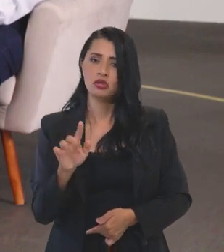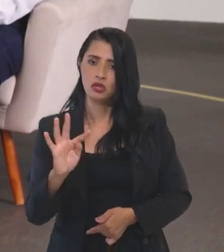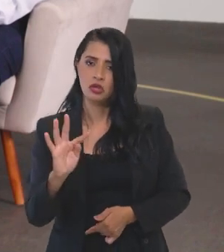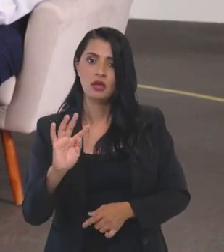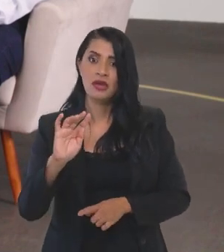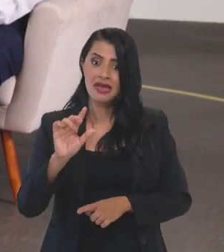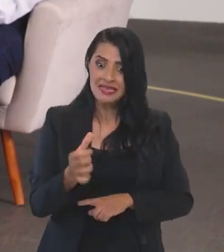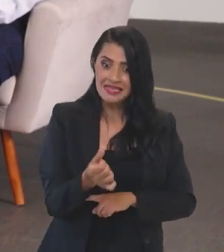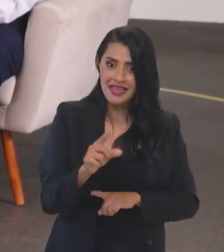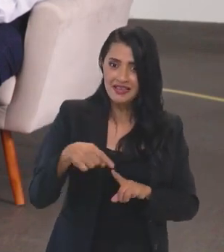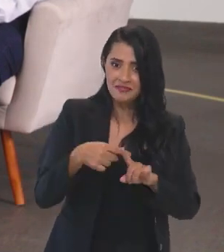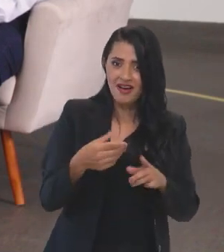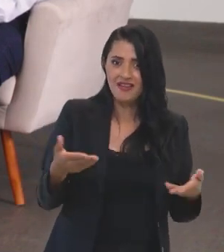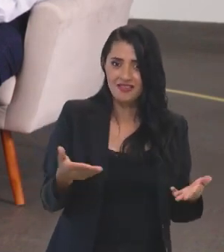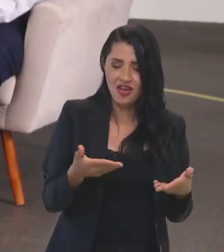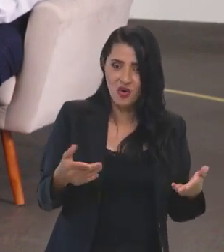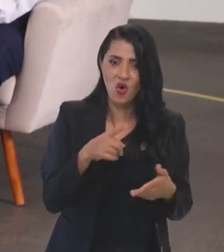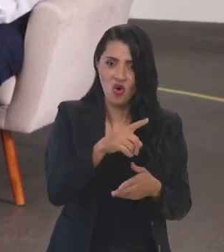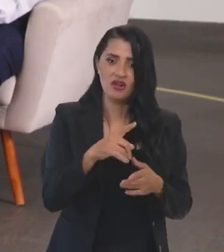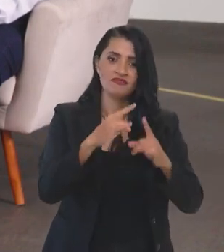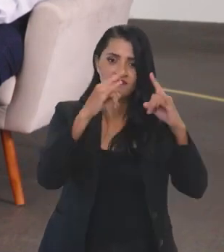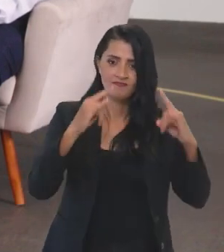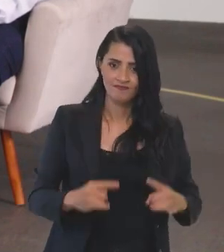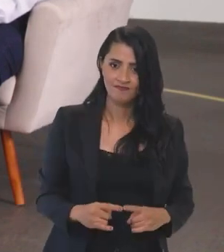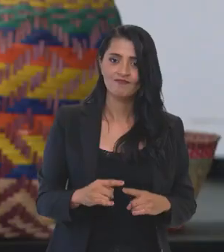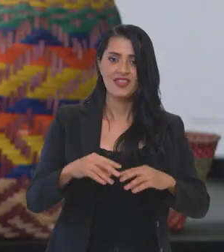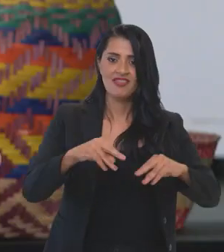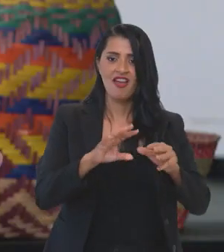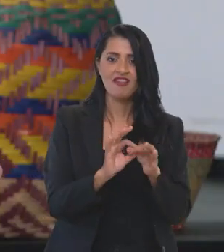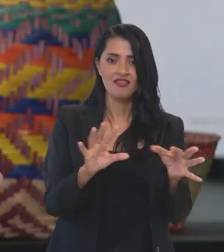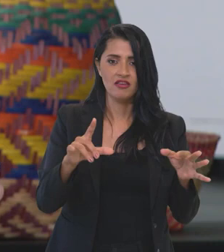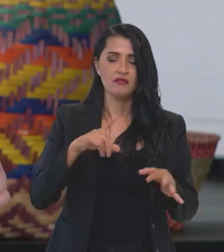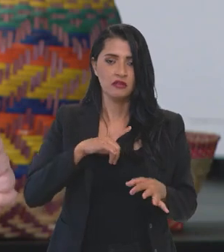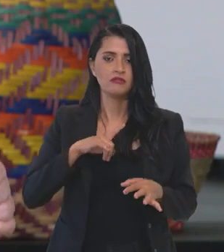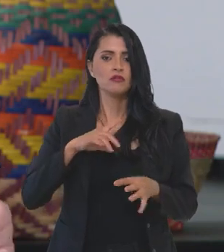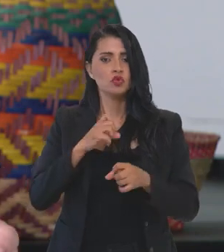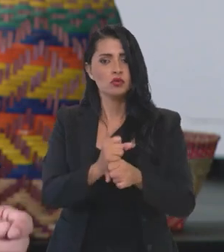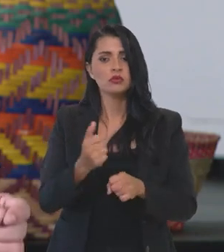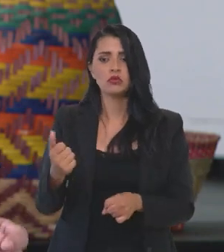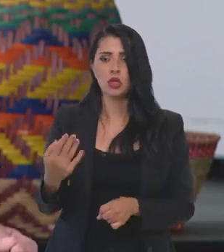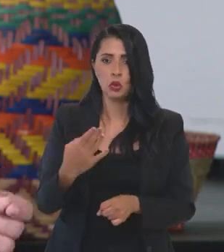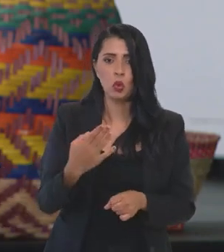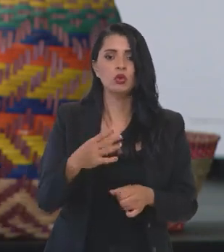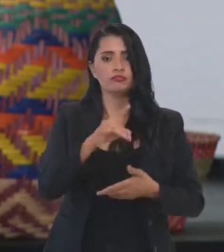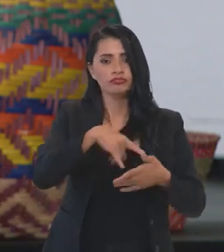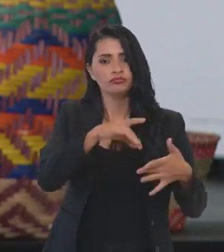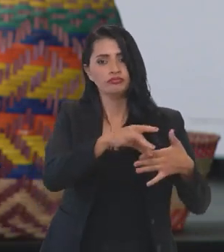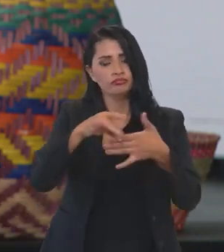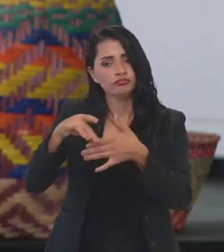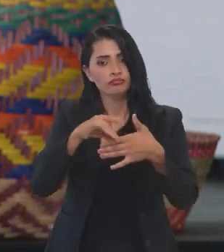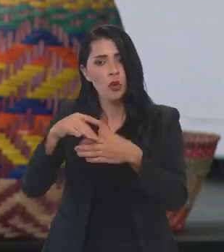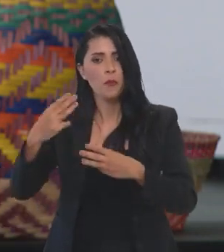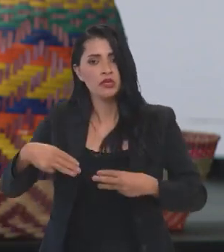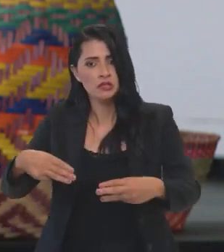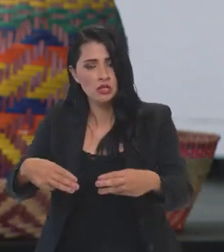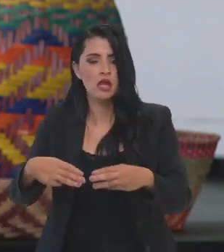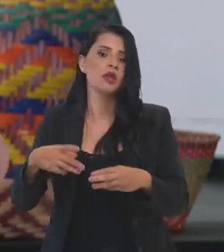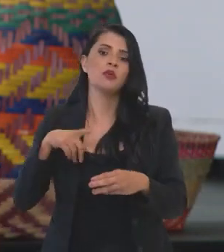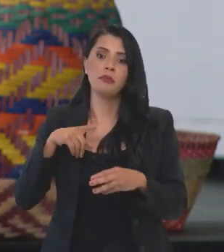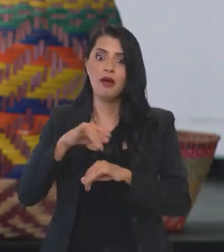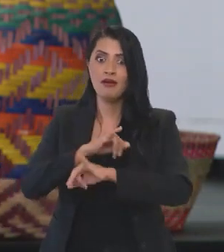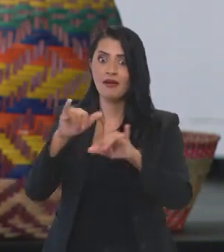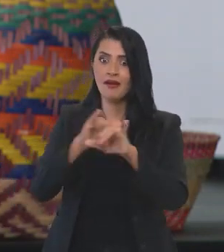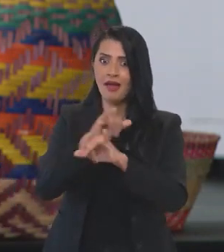mais recentes no acampamento Terra Livre. Tivemos 14 encaminhamentos para o Ministério dos Povos Indígenas